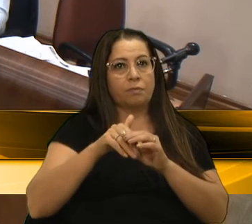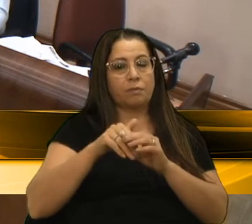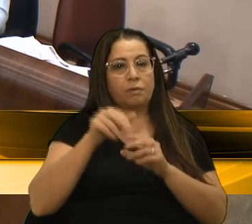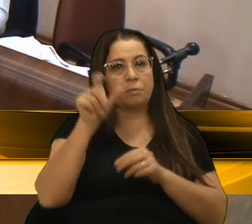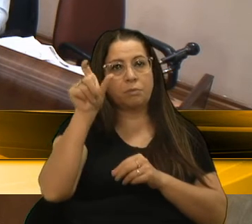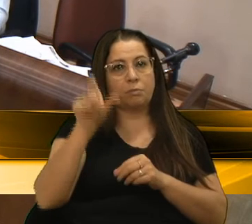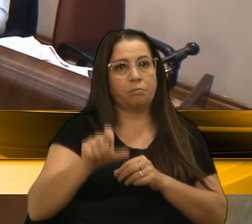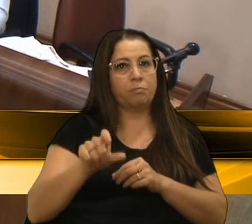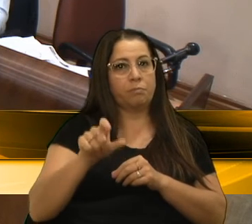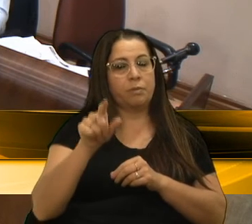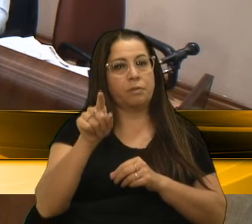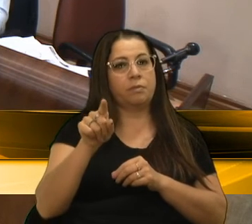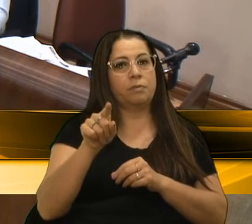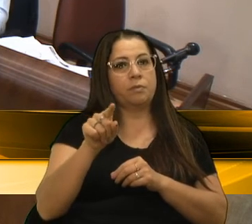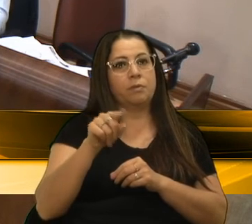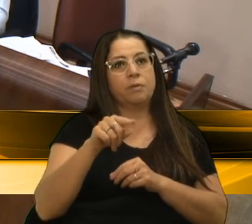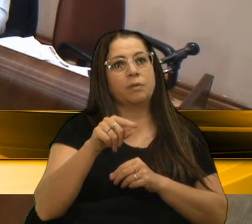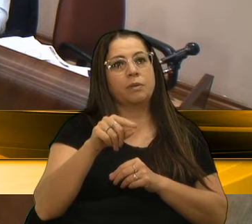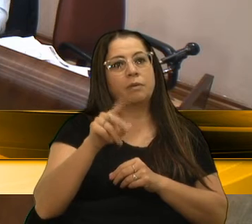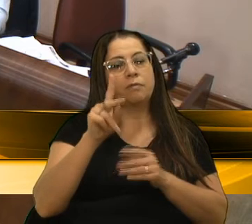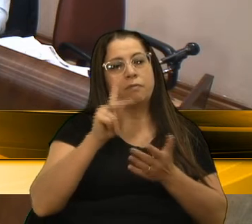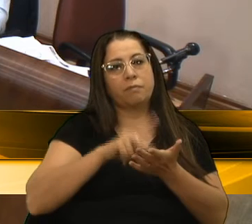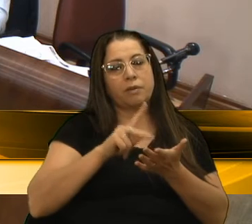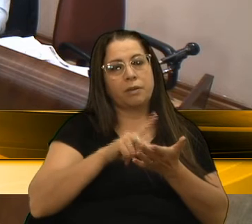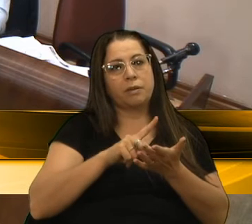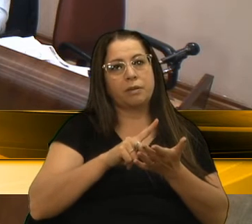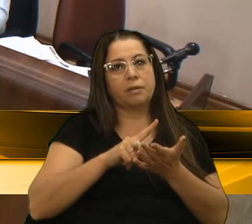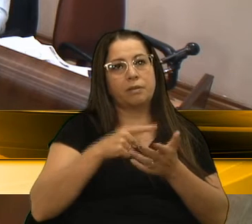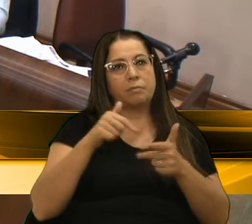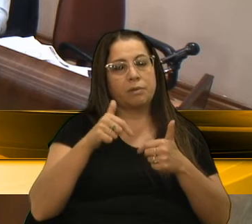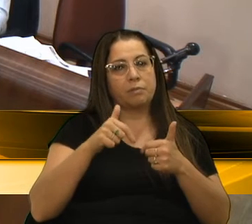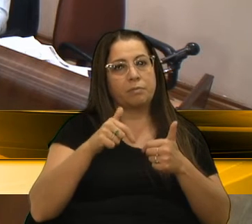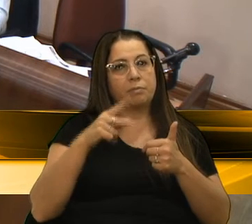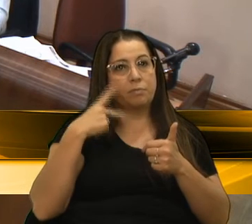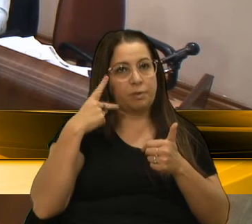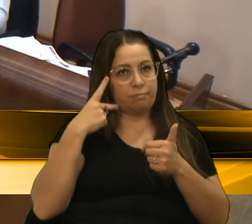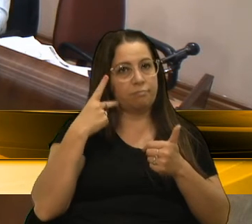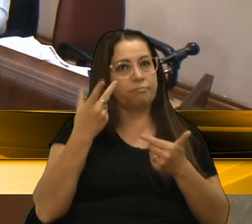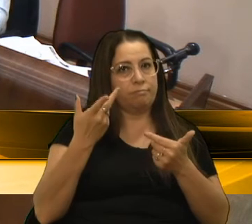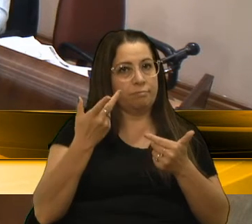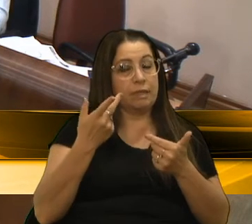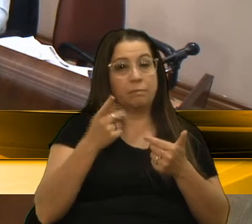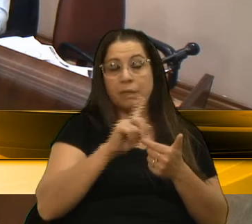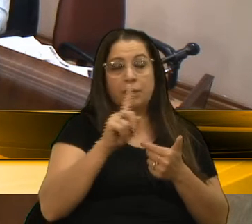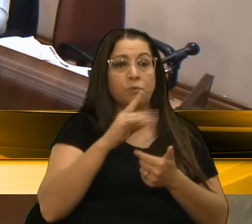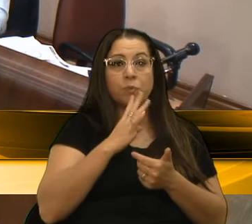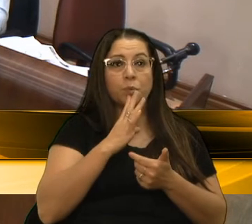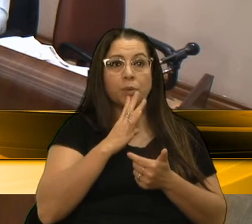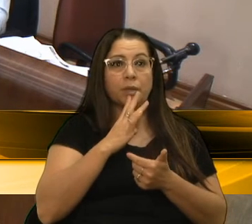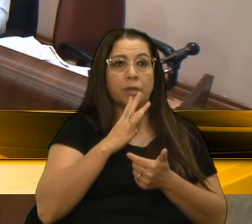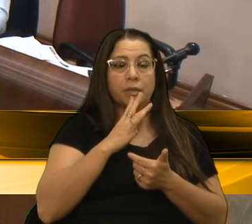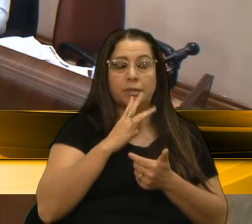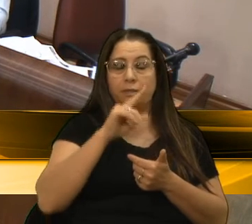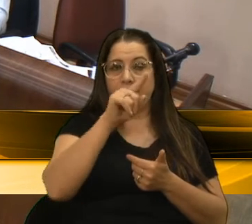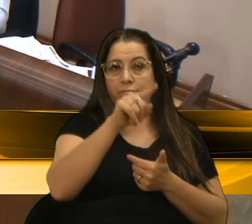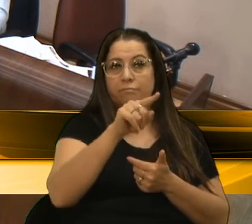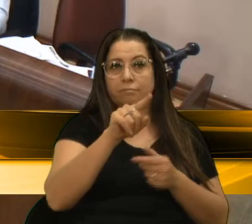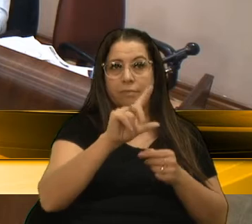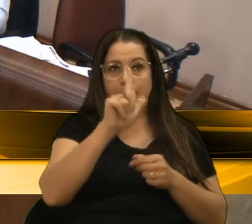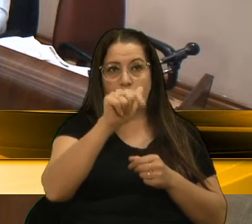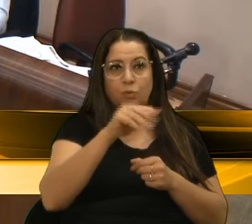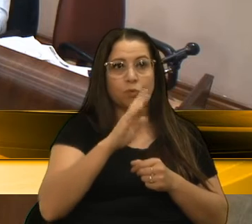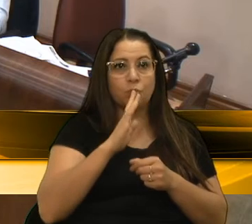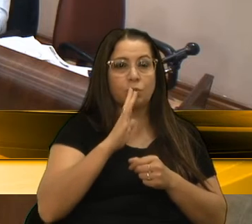pessoa honesta e trabalhadora politicamente, mas também, quem não lhe conhece pessoalmente, depois, quando conheci,